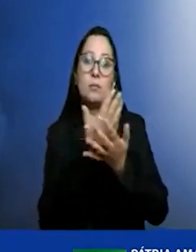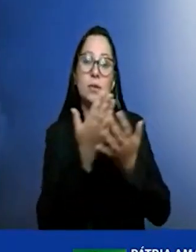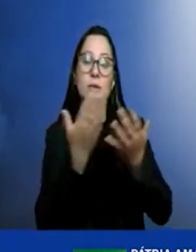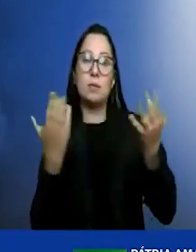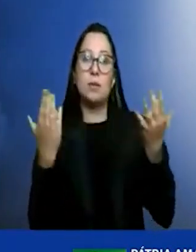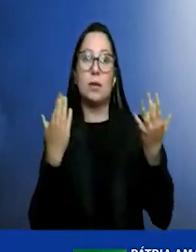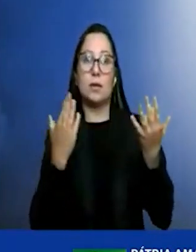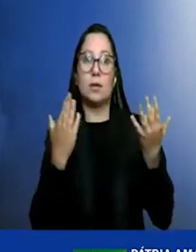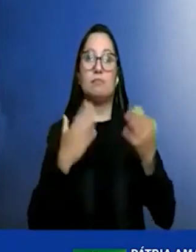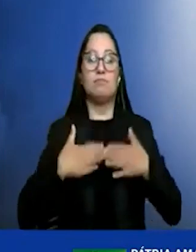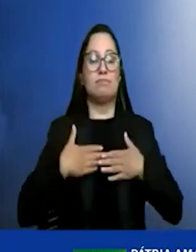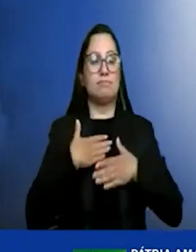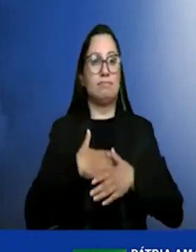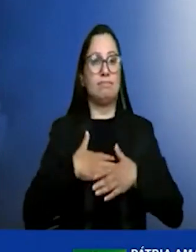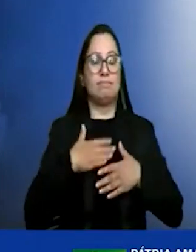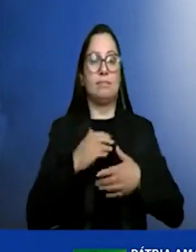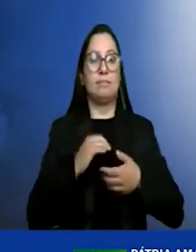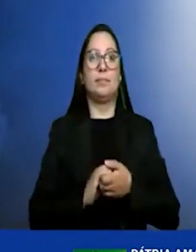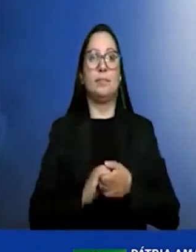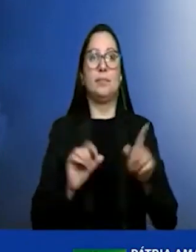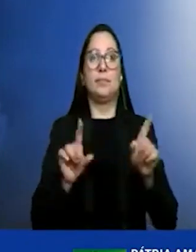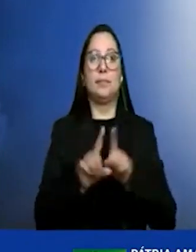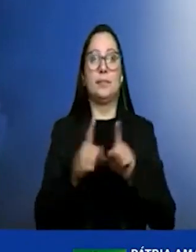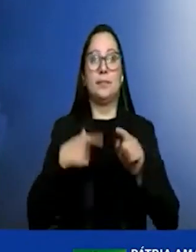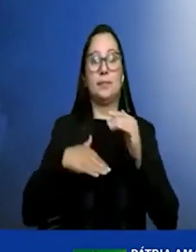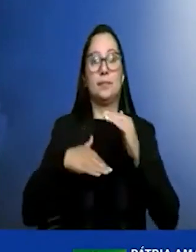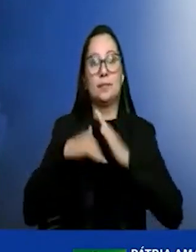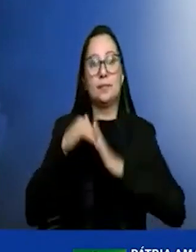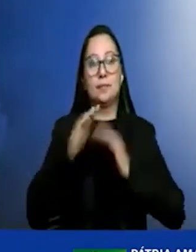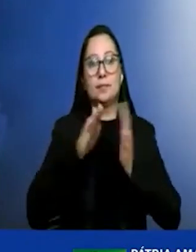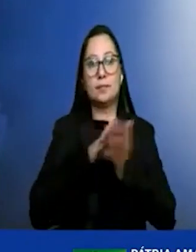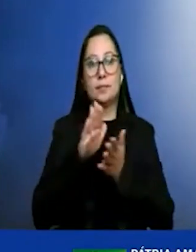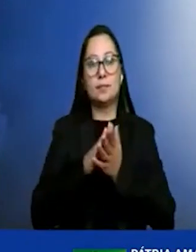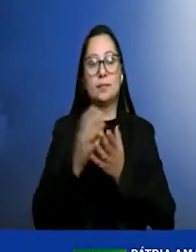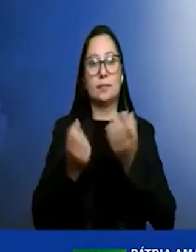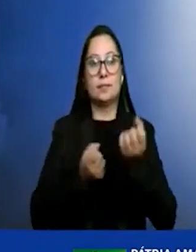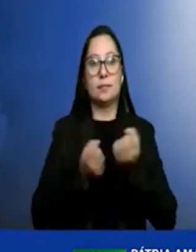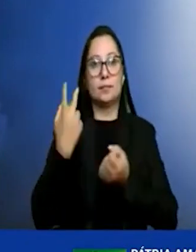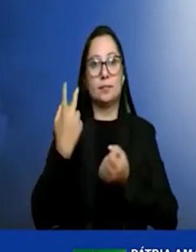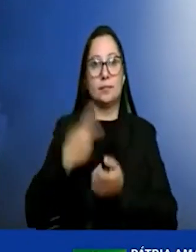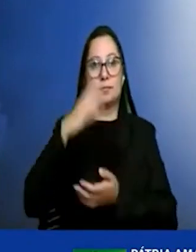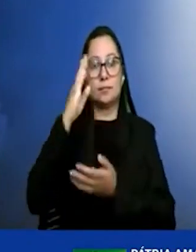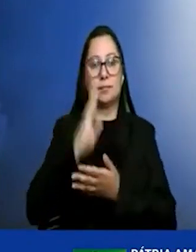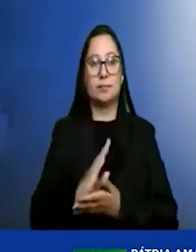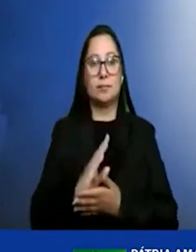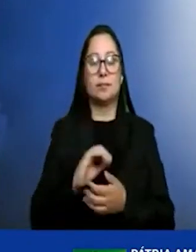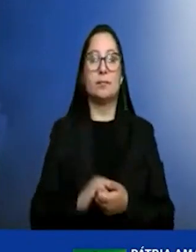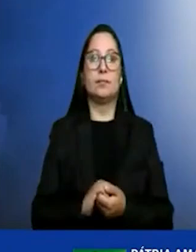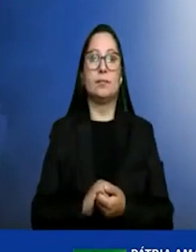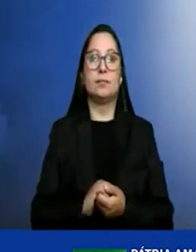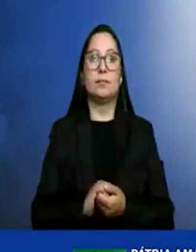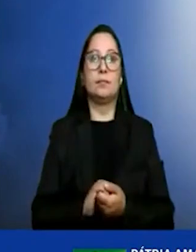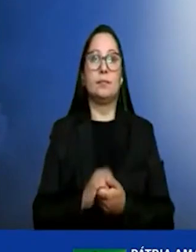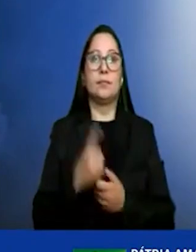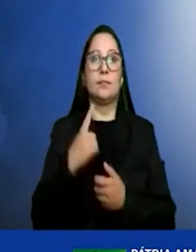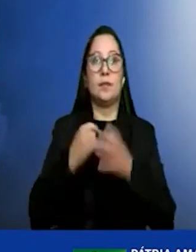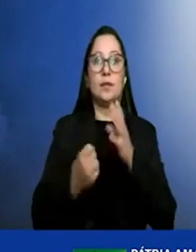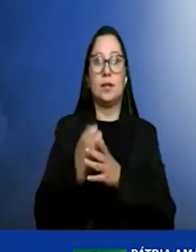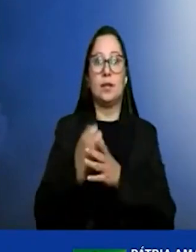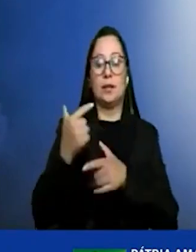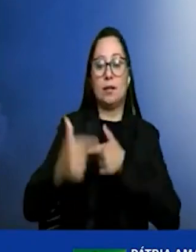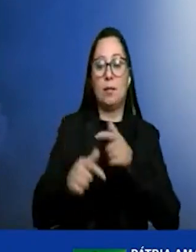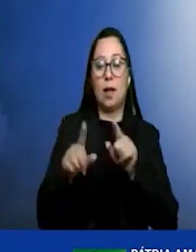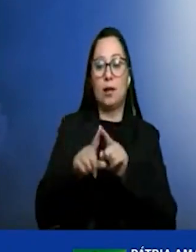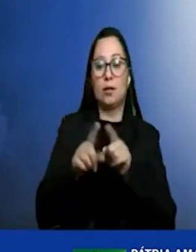satisfatória além disso a gente produz esses veículos aqui no Brasil portanto a gente gera emprego e renda isso